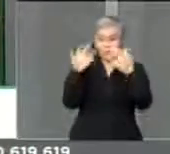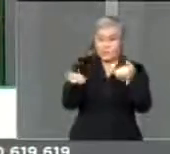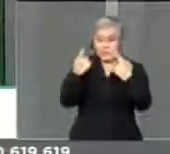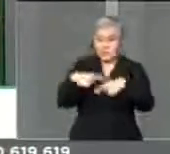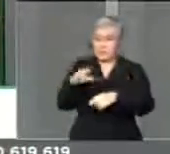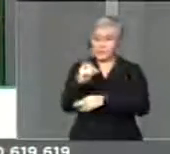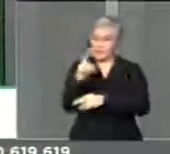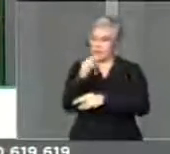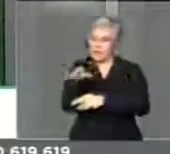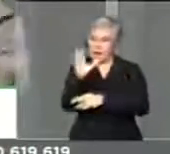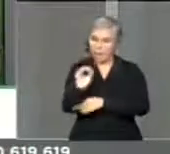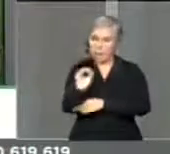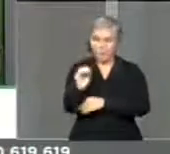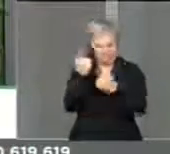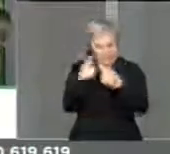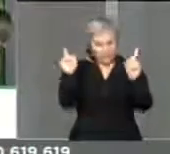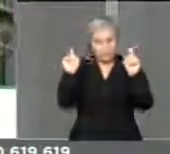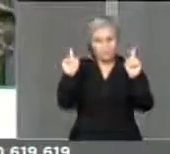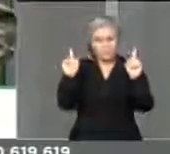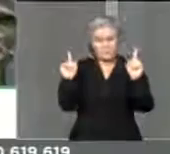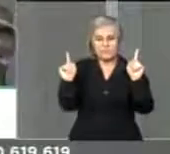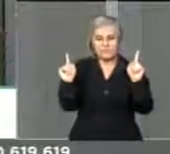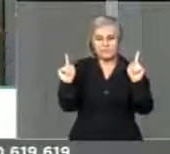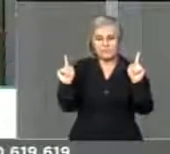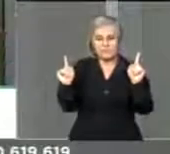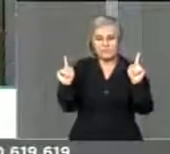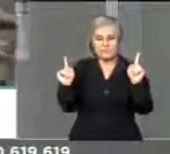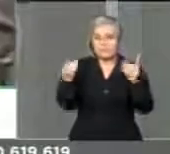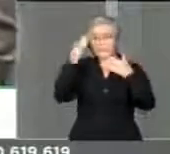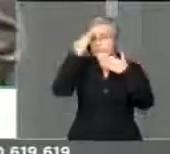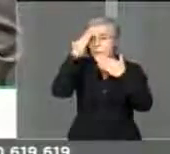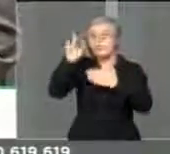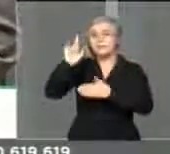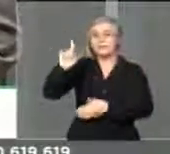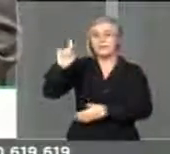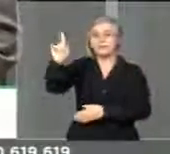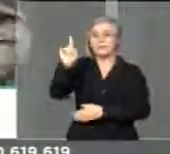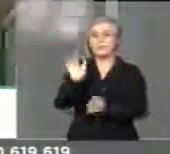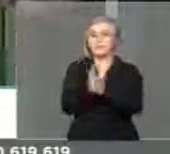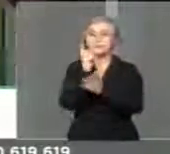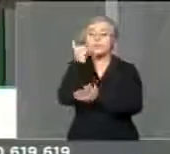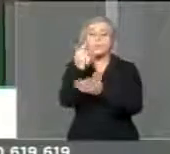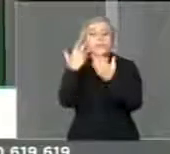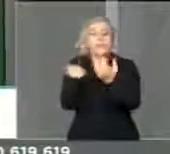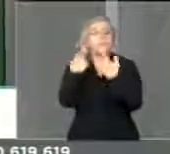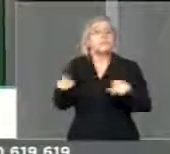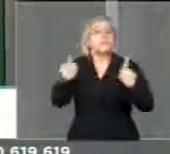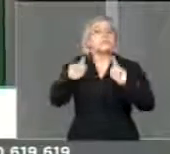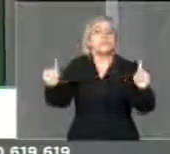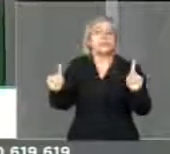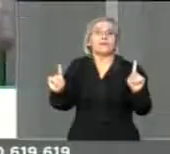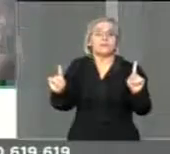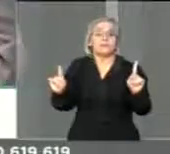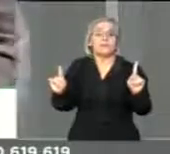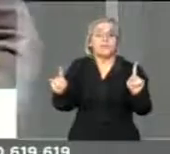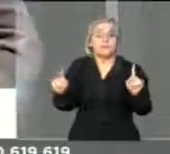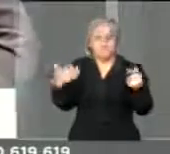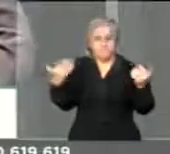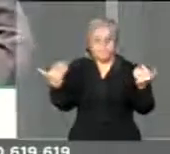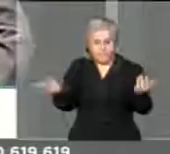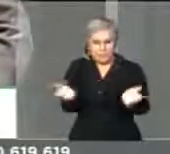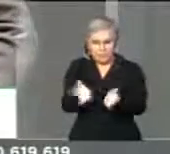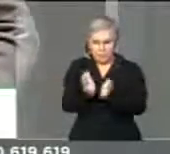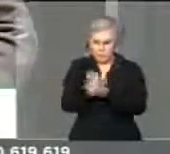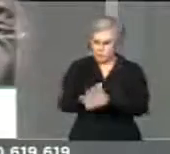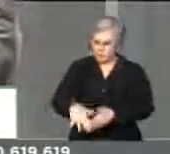cargo para vender a sua dignidade, graças a Deus. Então, que a direção da casa,